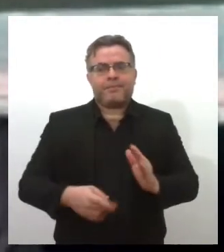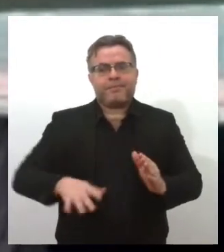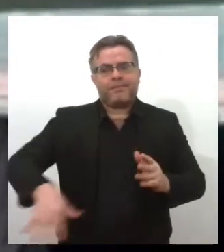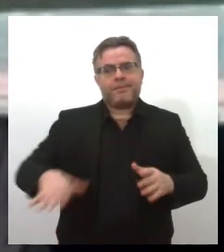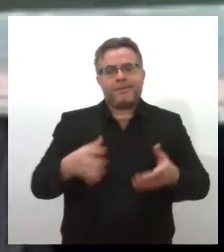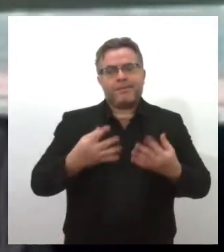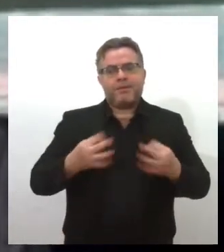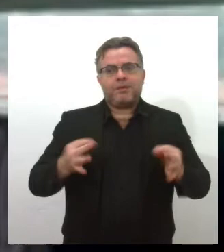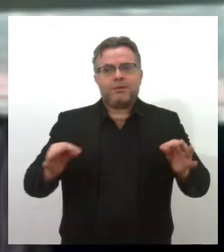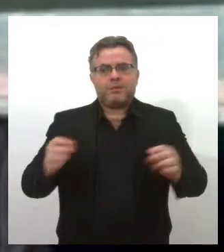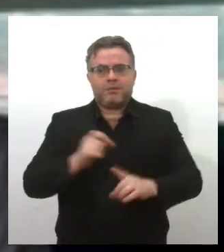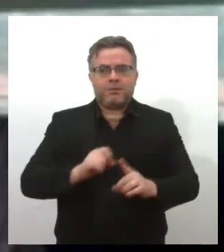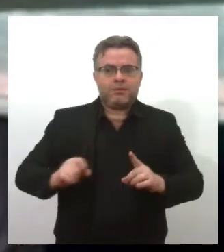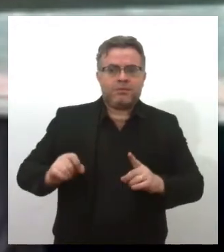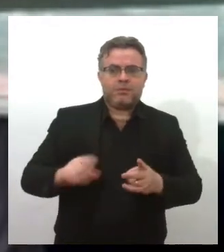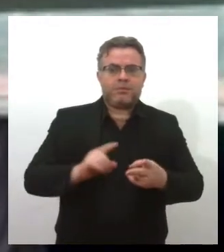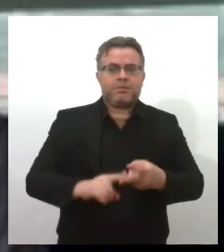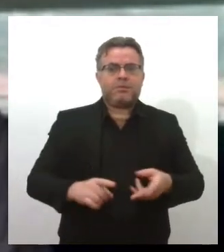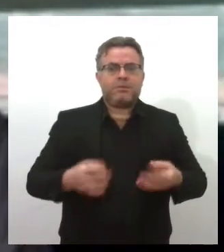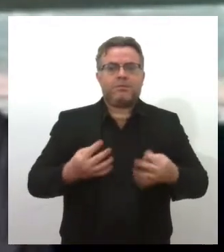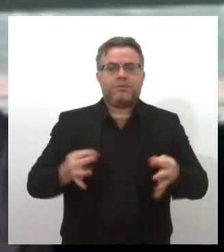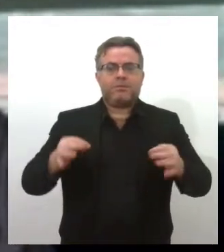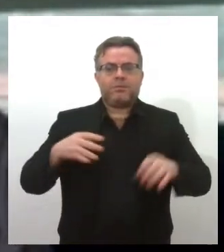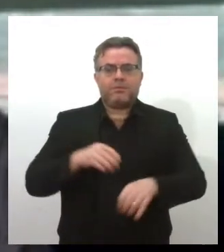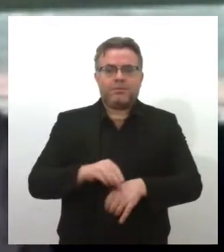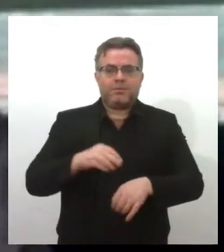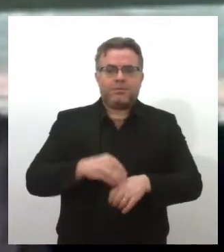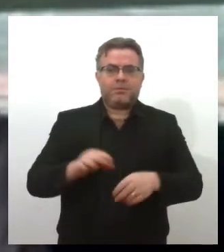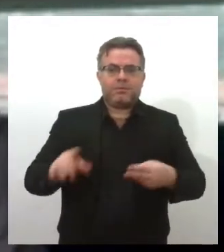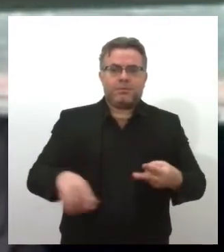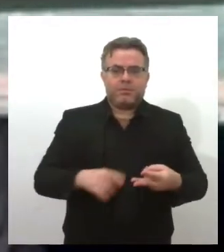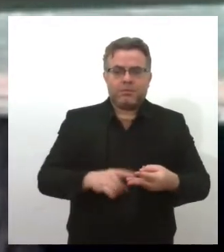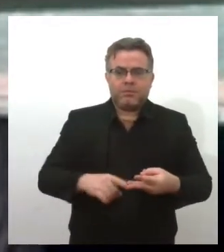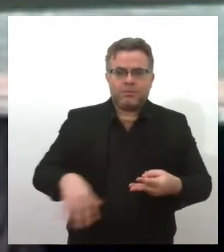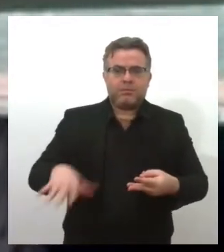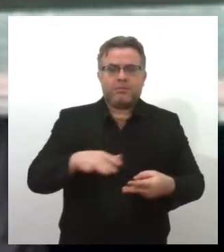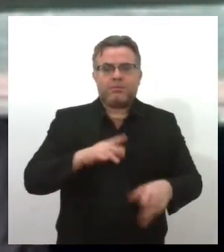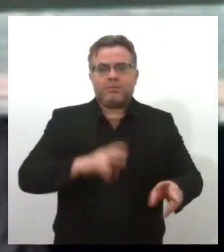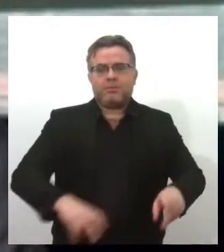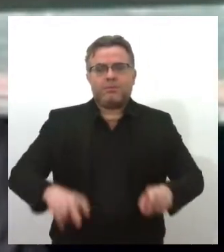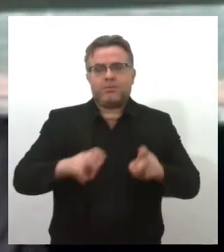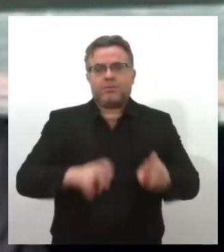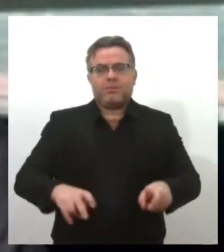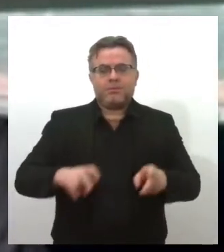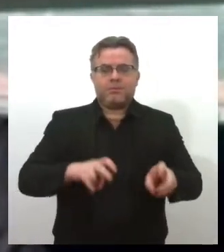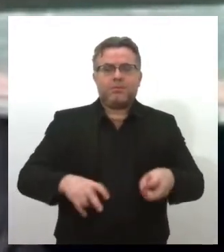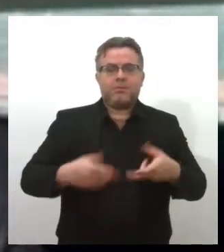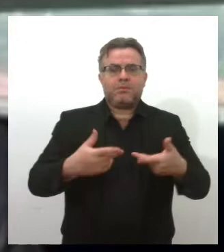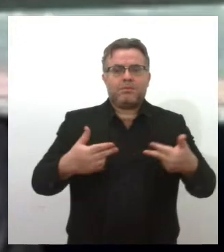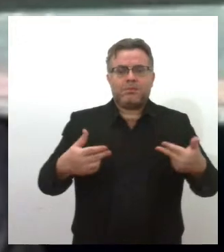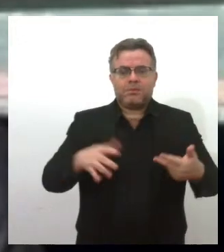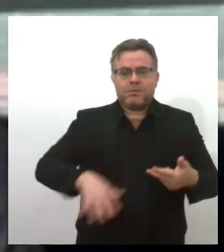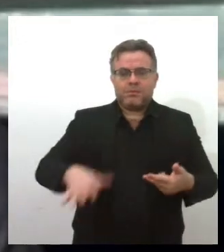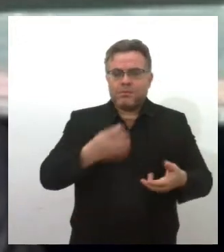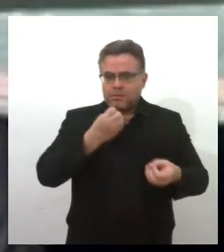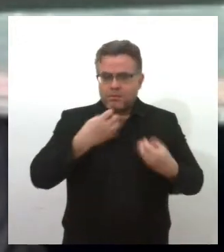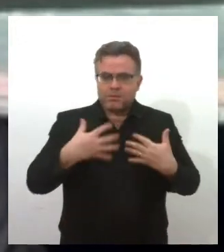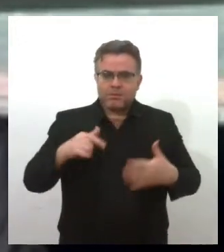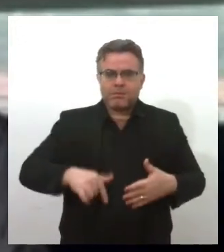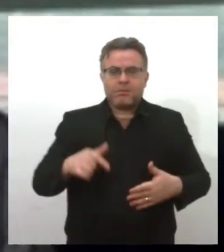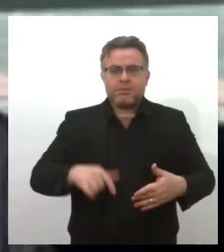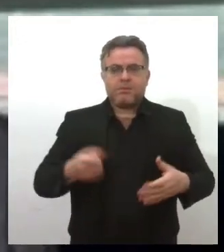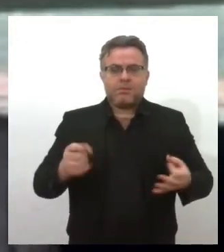tecnologias sociais, tecnologia da informação. Nós temos a área do agronegócio, que é um setor muito forte aqui no Estado.